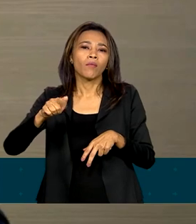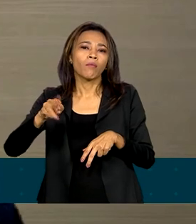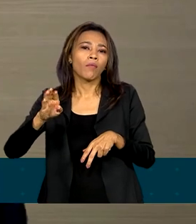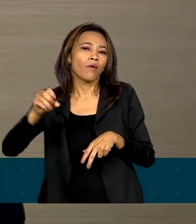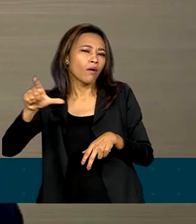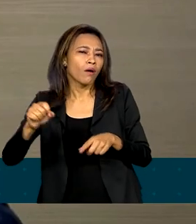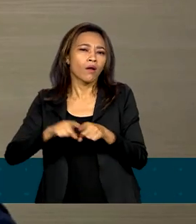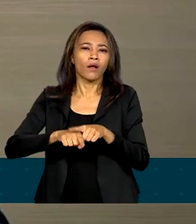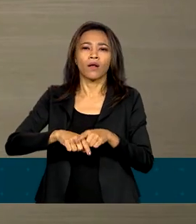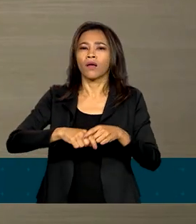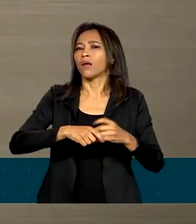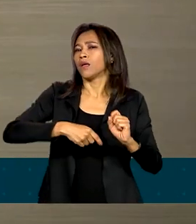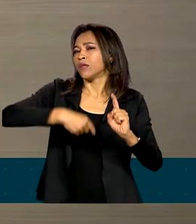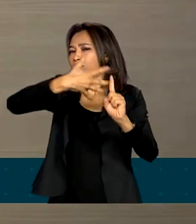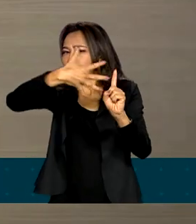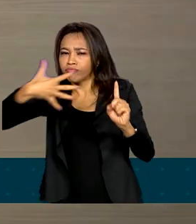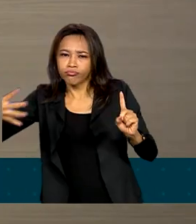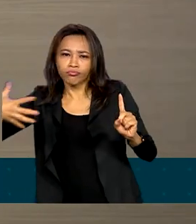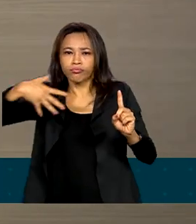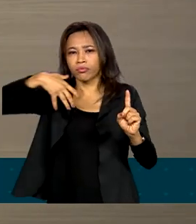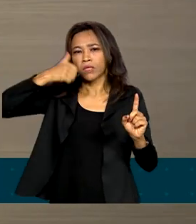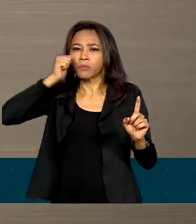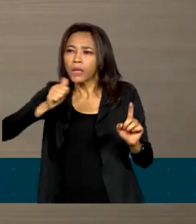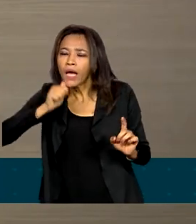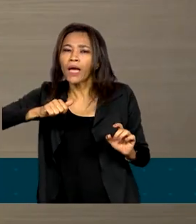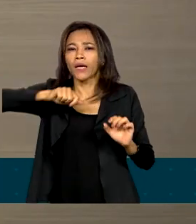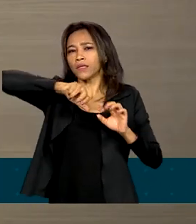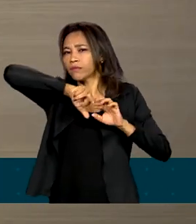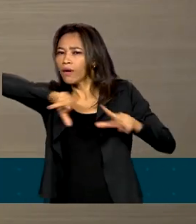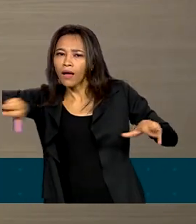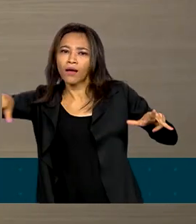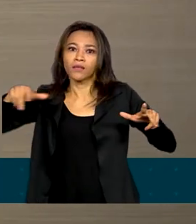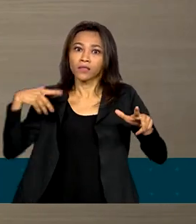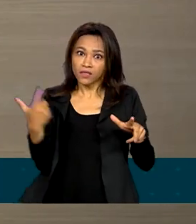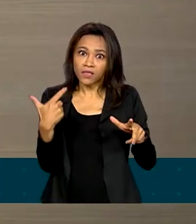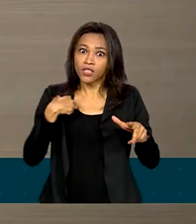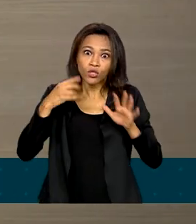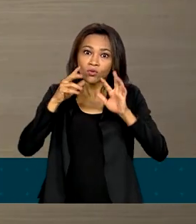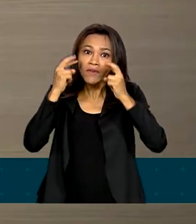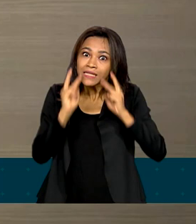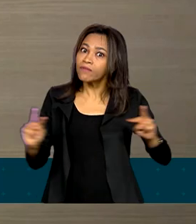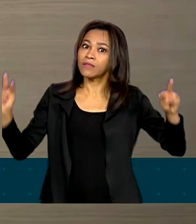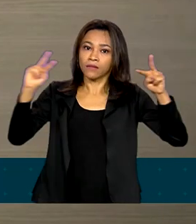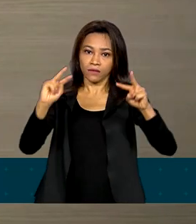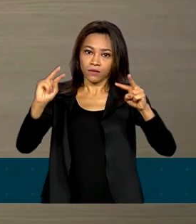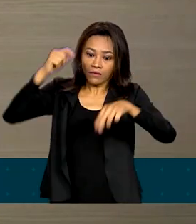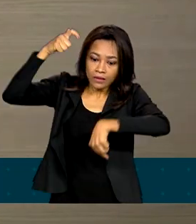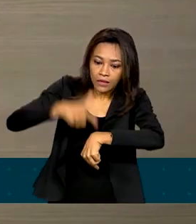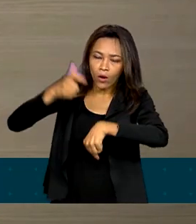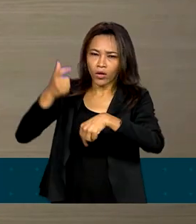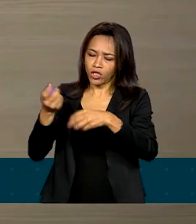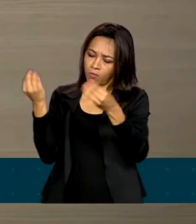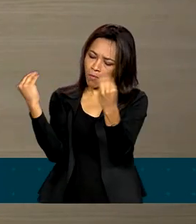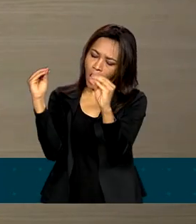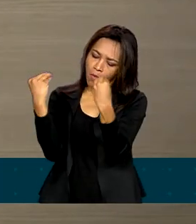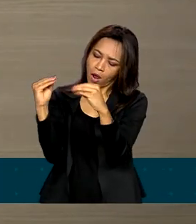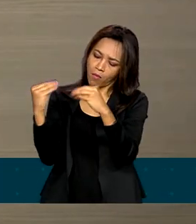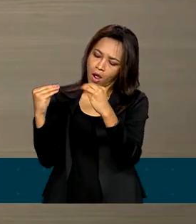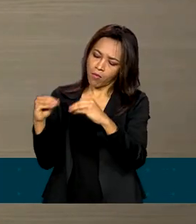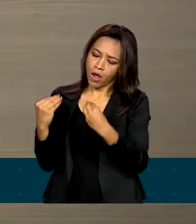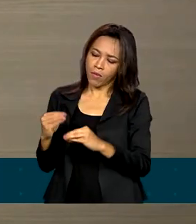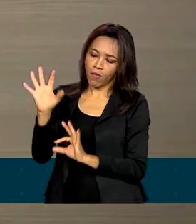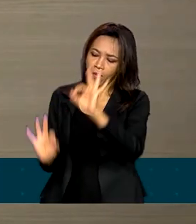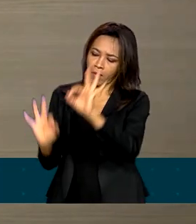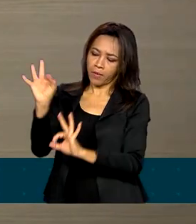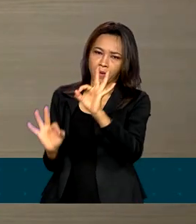dos LGBTs, QI+. Se a gente não estiver enxergando isso na hora de formular a política pública, na hora de aplicar a